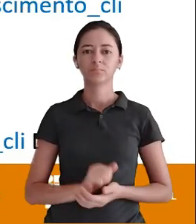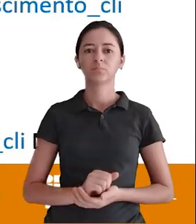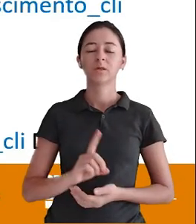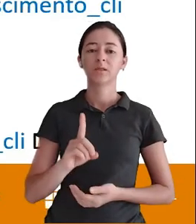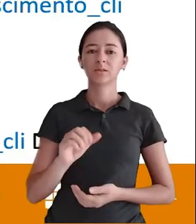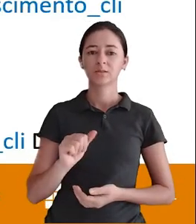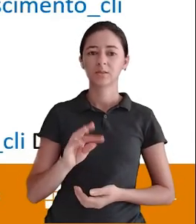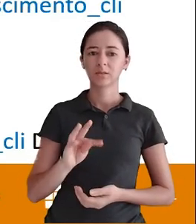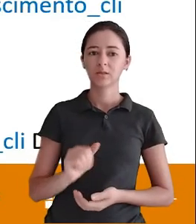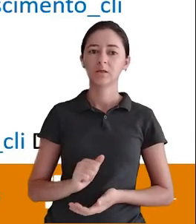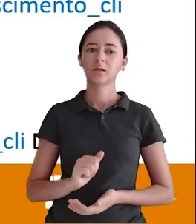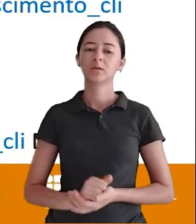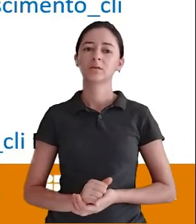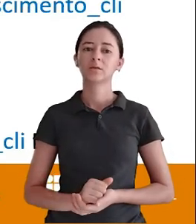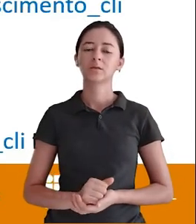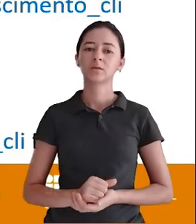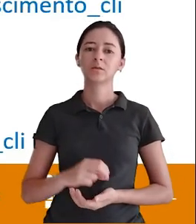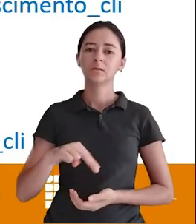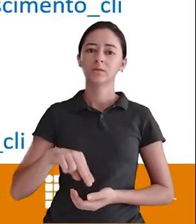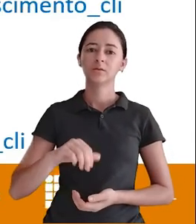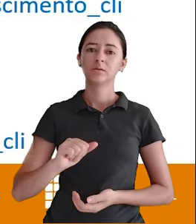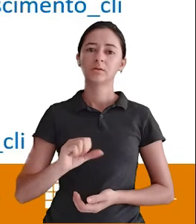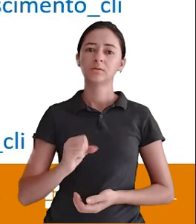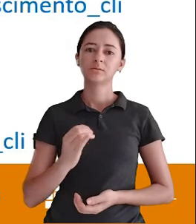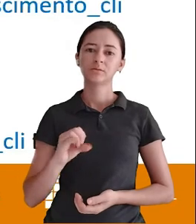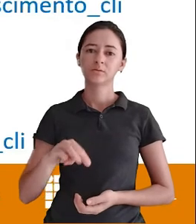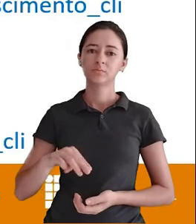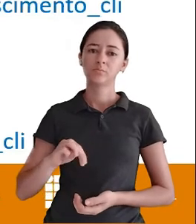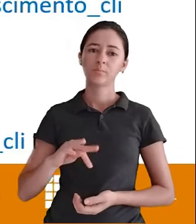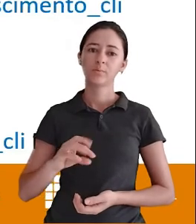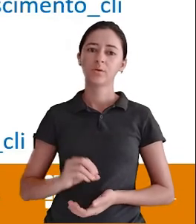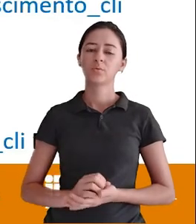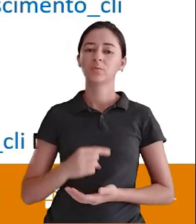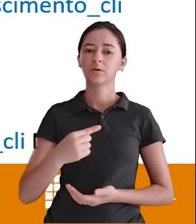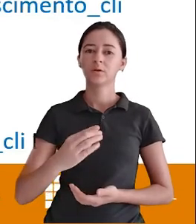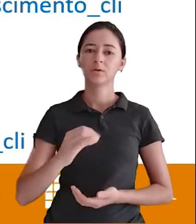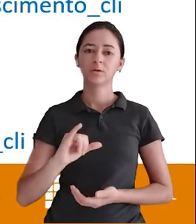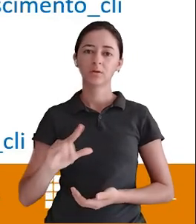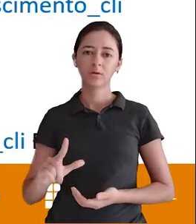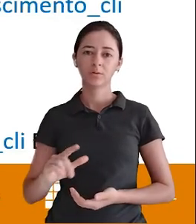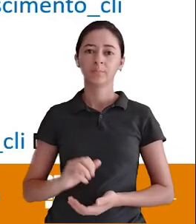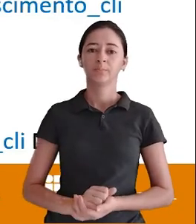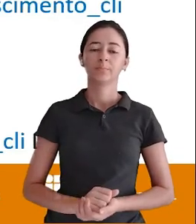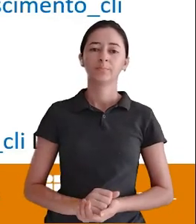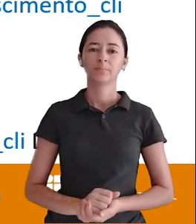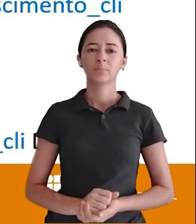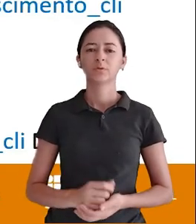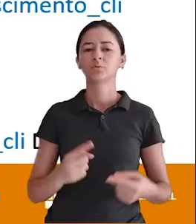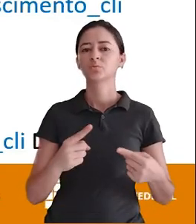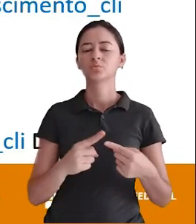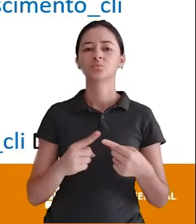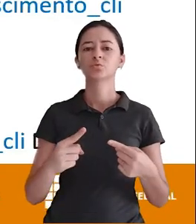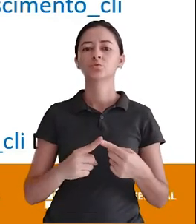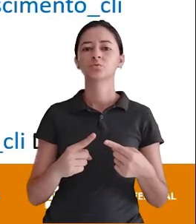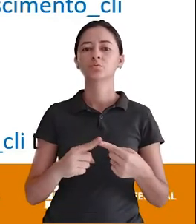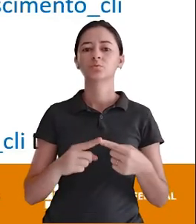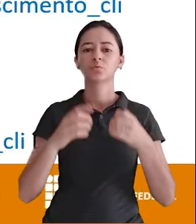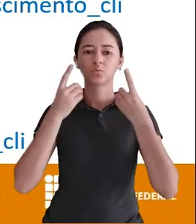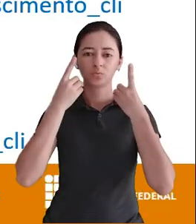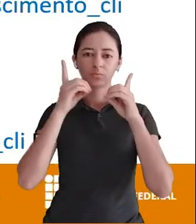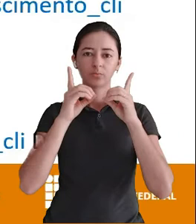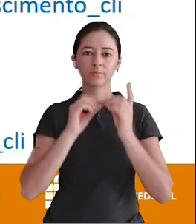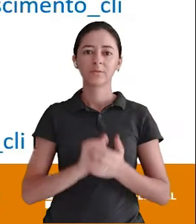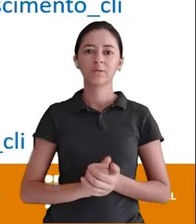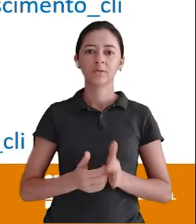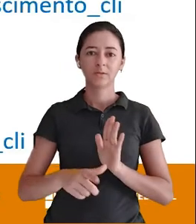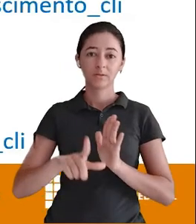Underline Nascimento Underline Cliente Então mudou A regiça Nasce Para ficar Nascimento Tipo de dado Tipo de dado Já era